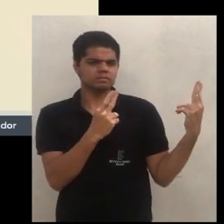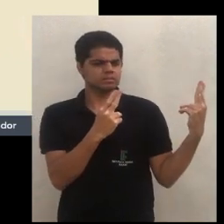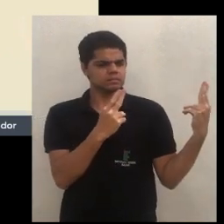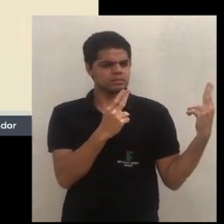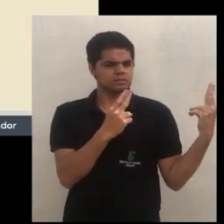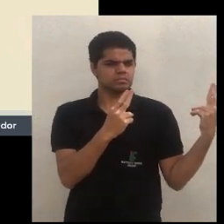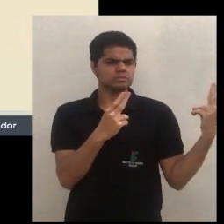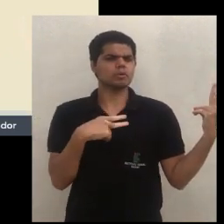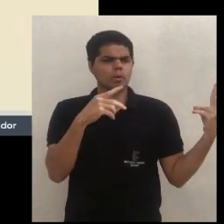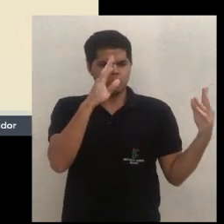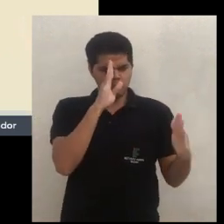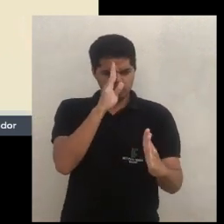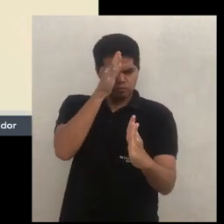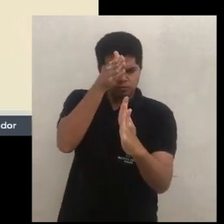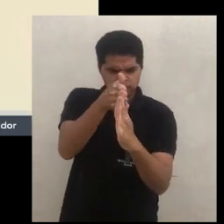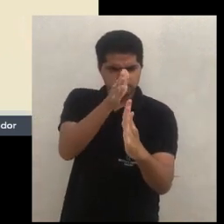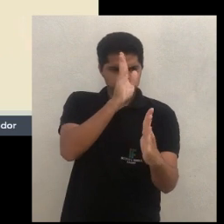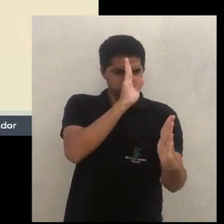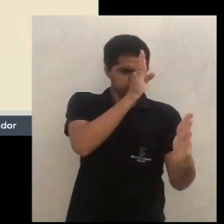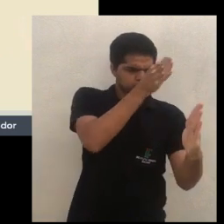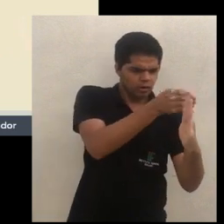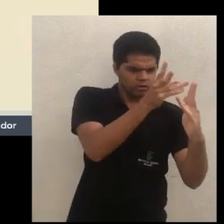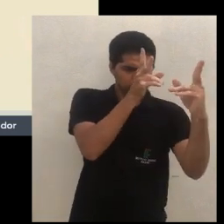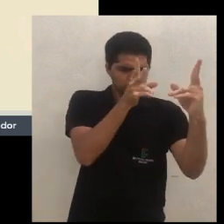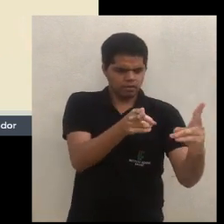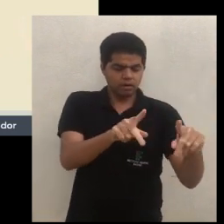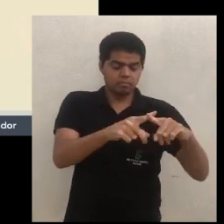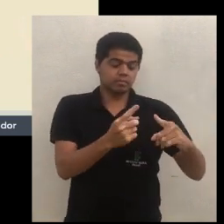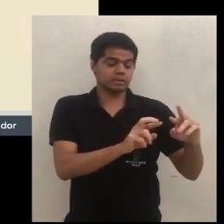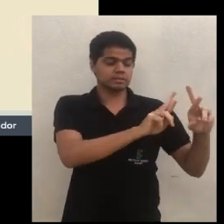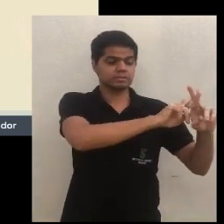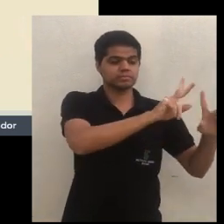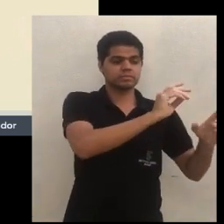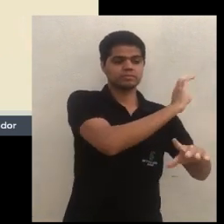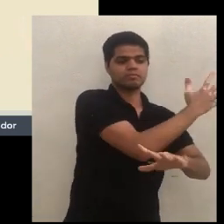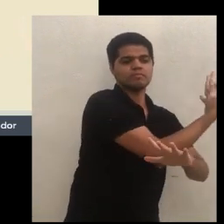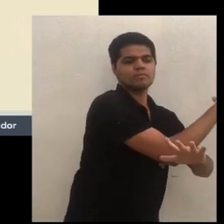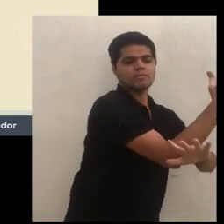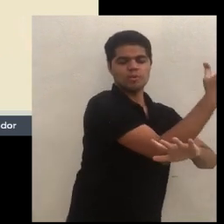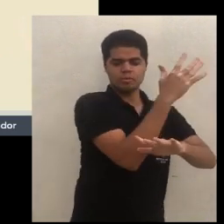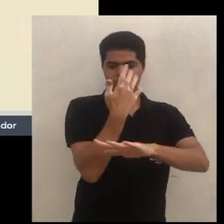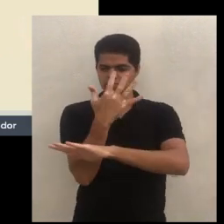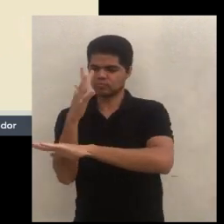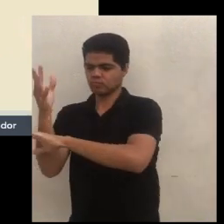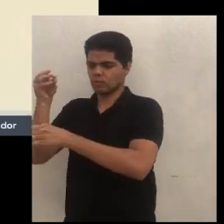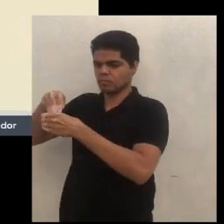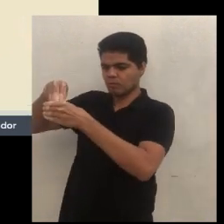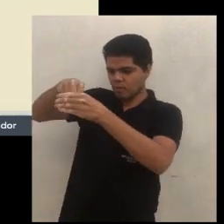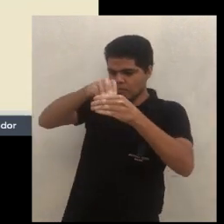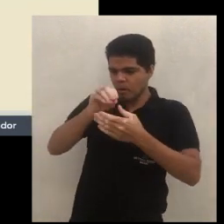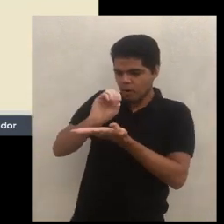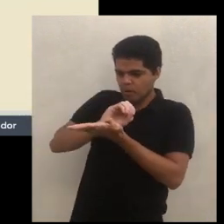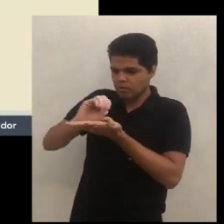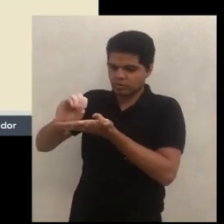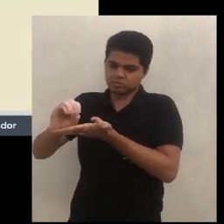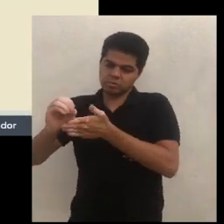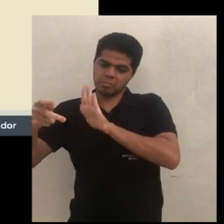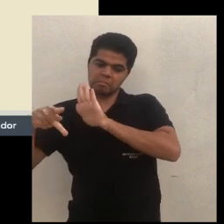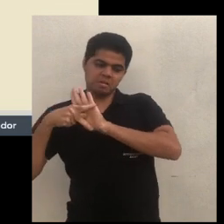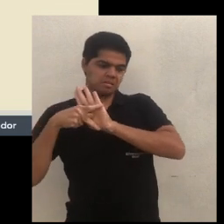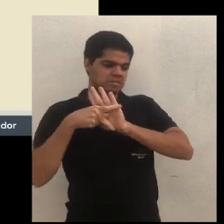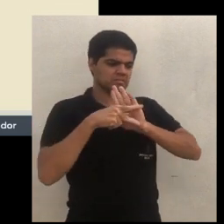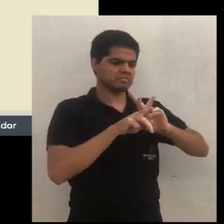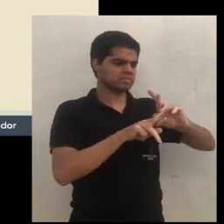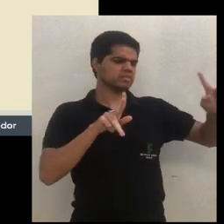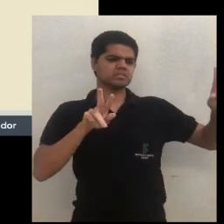Nós podemos ter o mesmo princípio. Mas a minha agrofloresta, a sua, a minha agricultura, que eu faço ali ser orgânica e a sua,